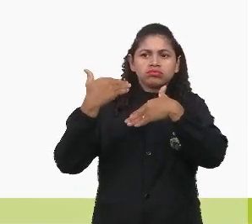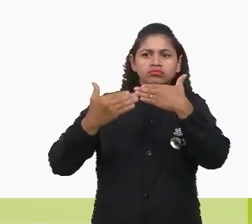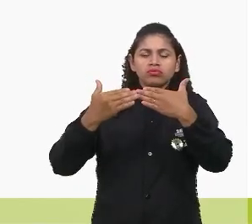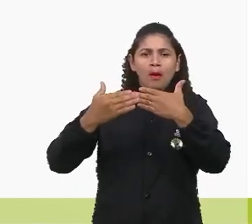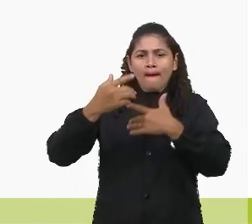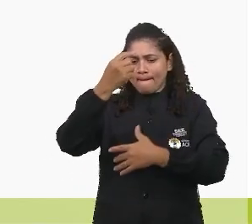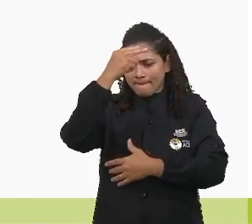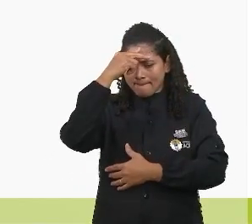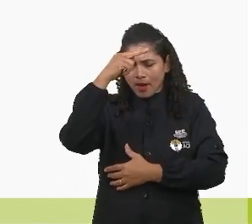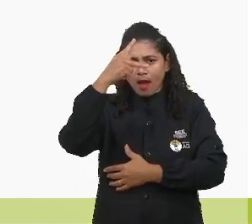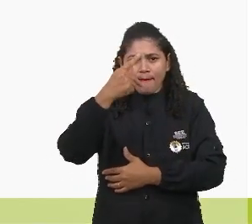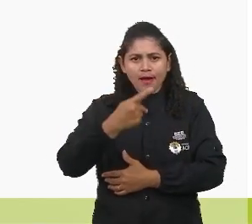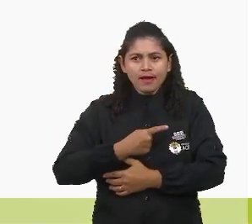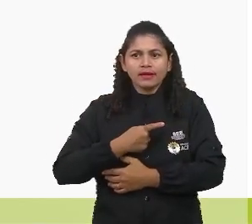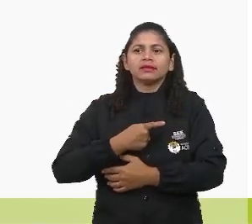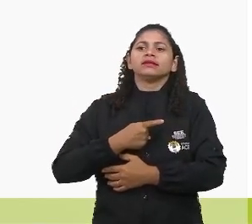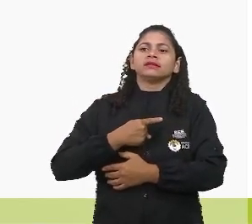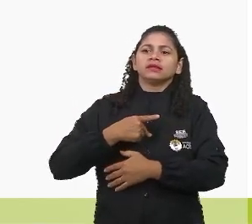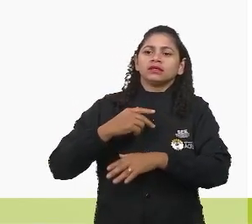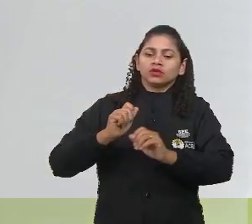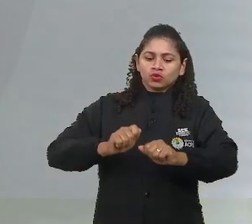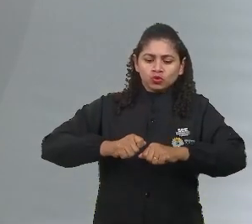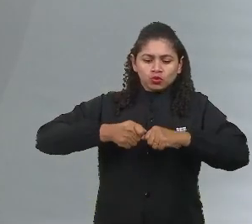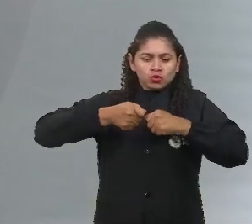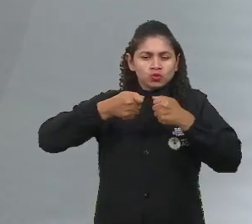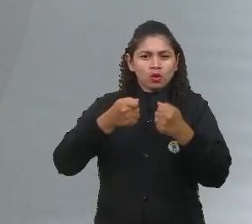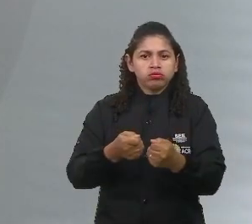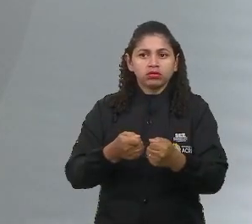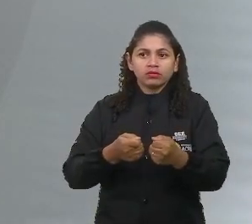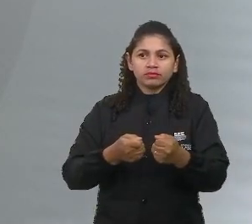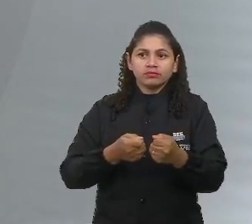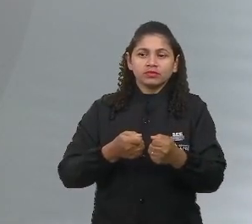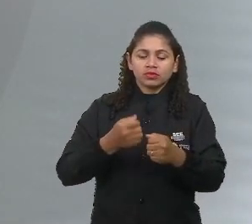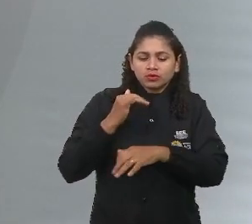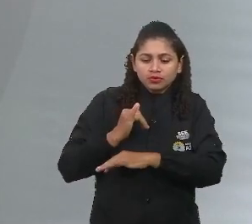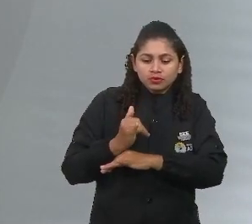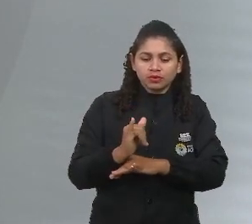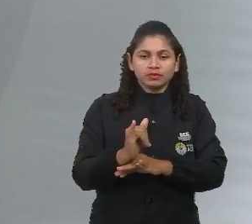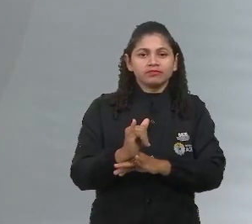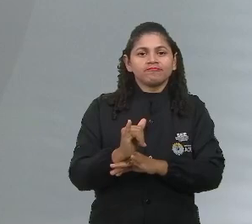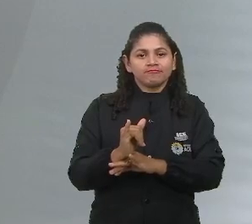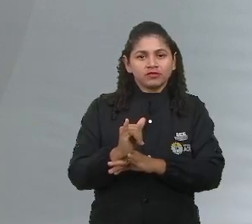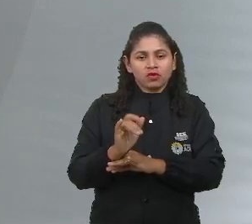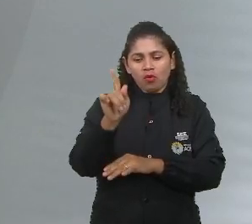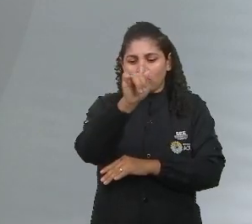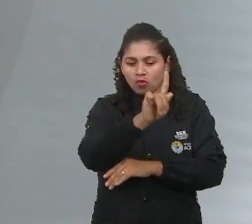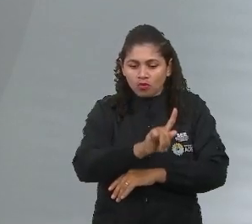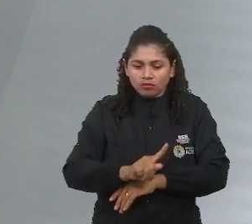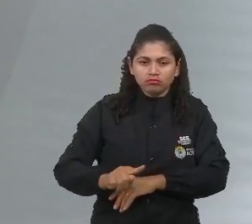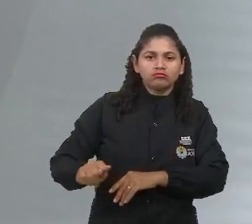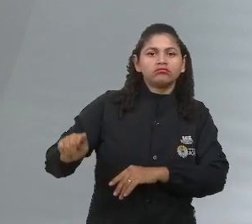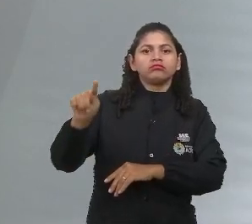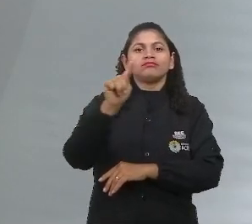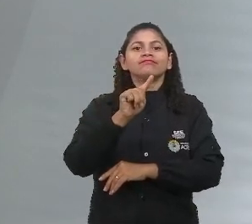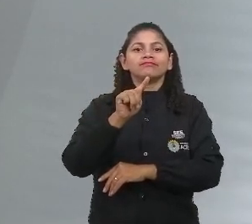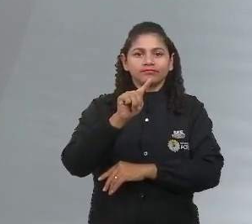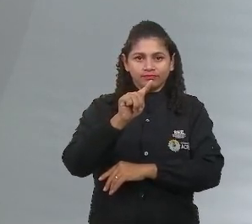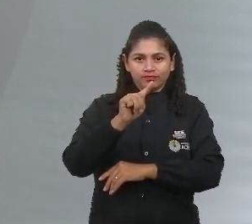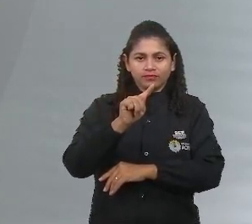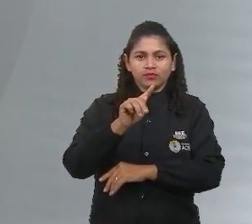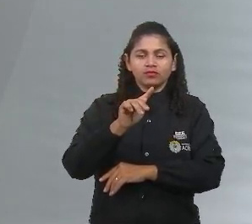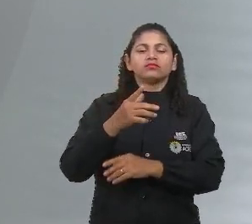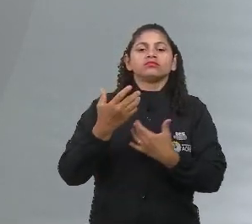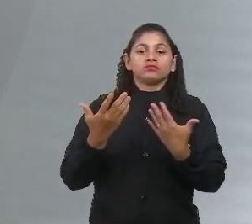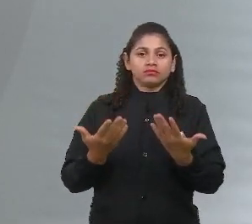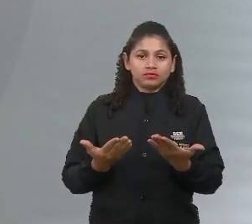Essa sua produtividade lhe gera energia. Essa energia você vai gastar com saúde. Veja, é um ciclo. É um ciclo. Então, é o